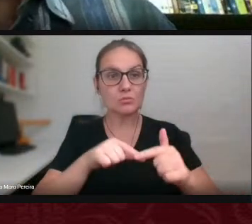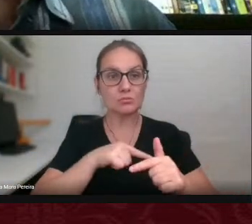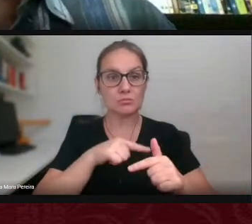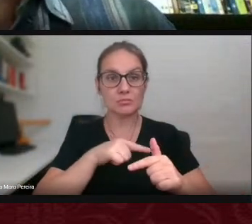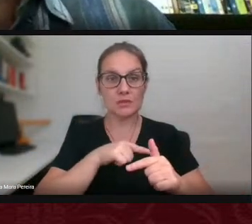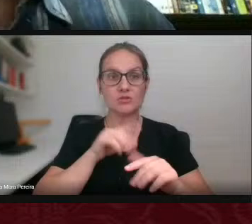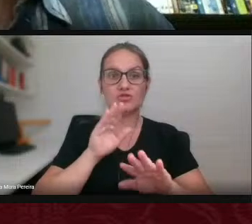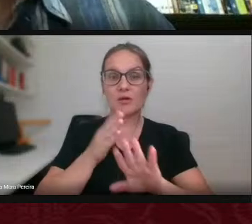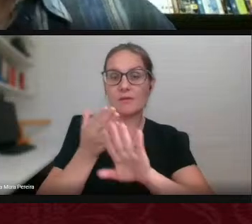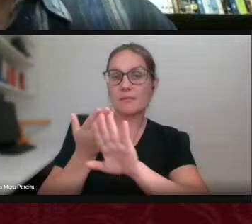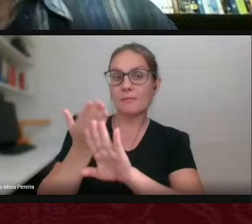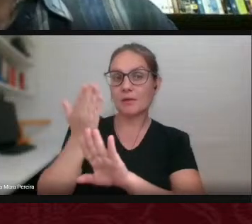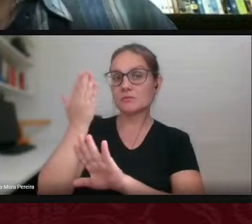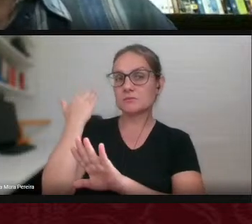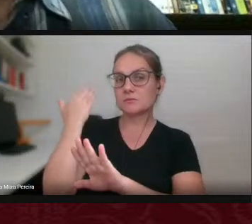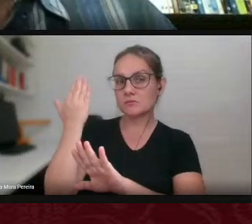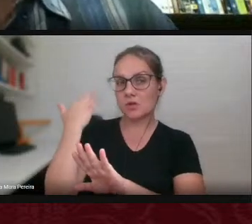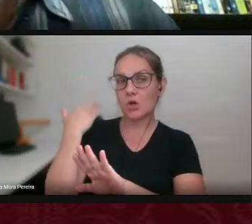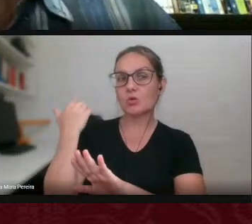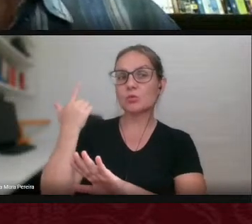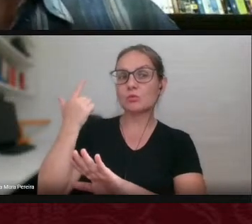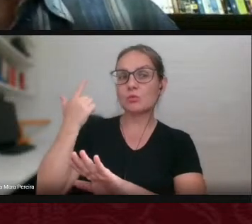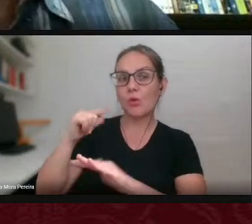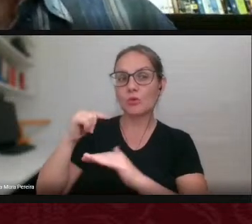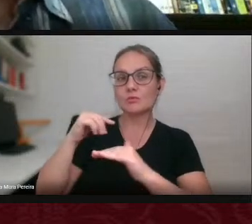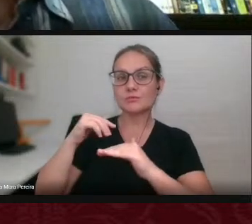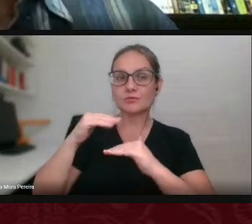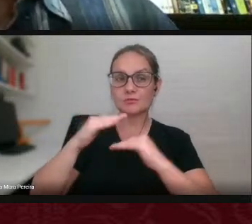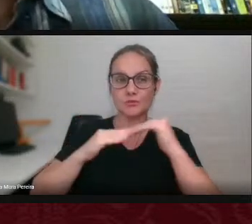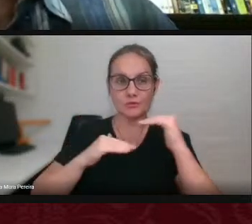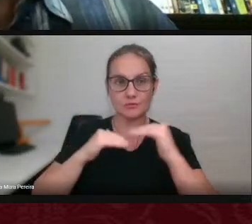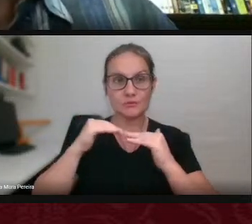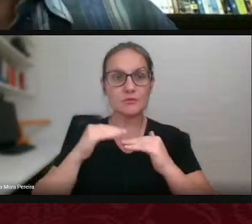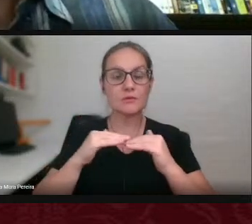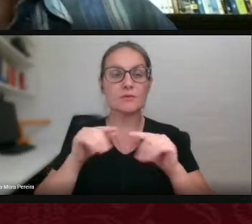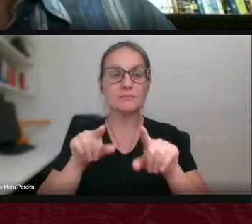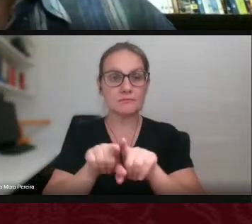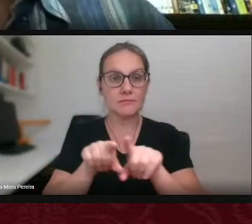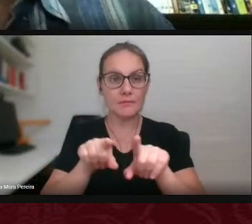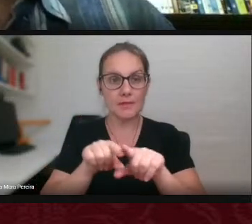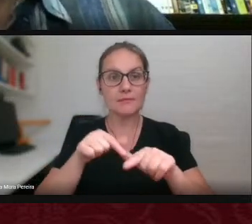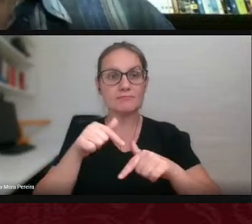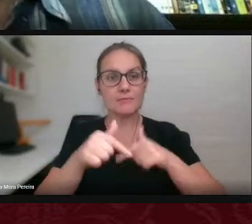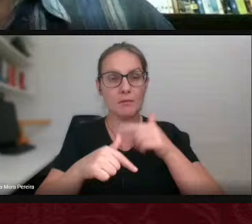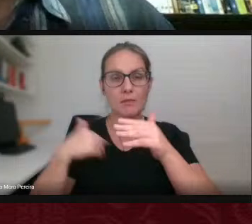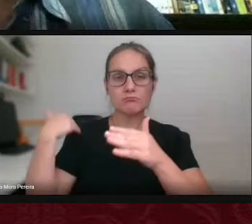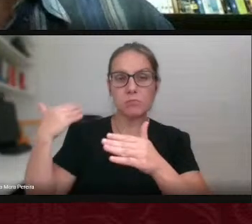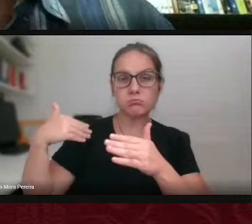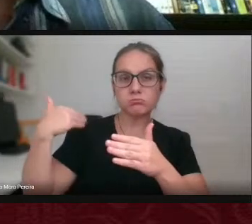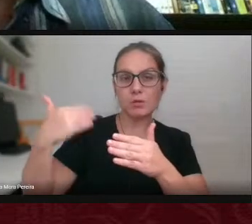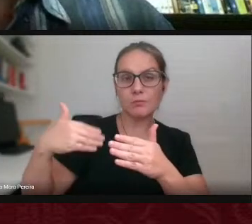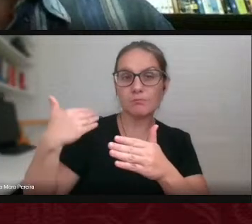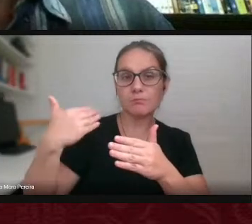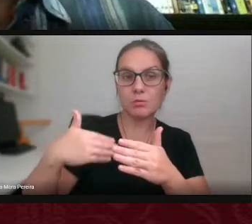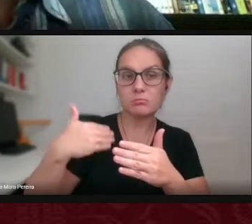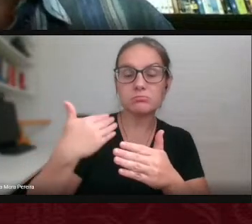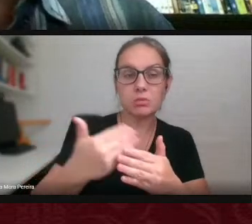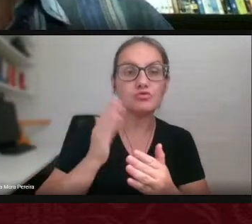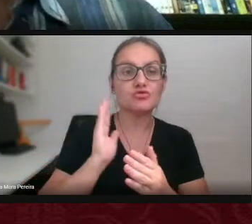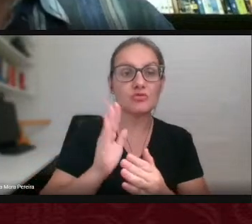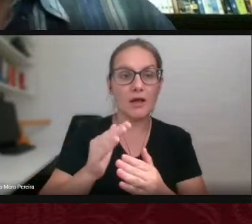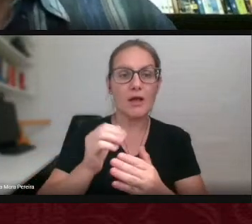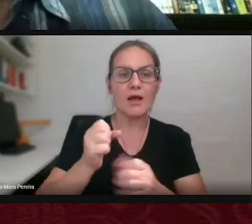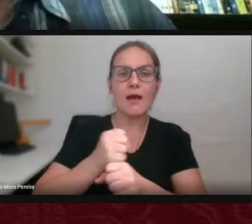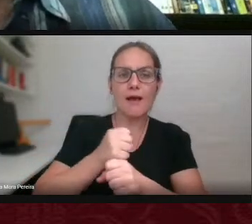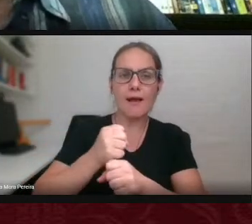antecedência já, digamos, até remota, né? Trabalho que vem sendo muito bem conduzido já há